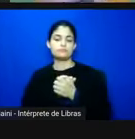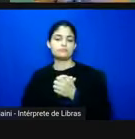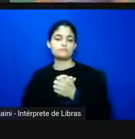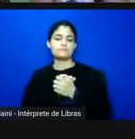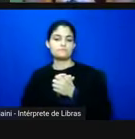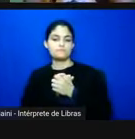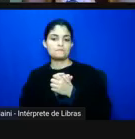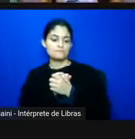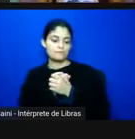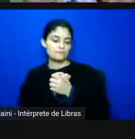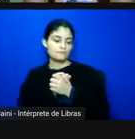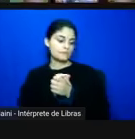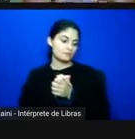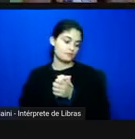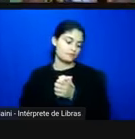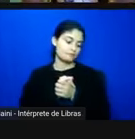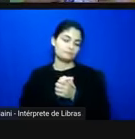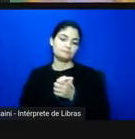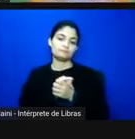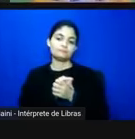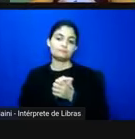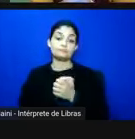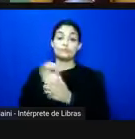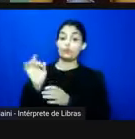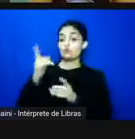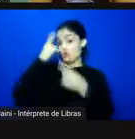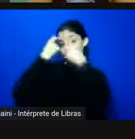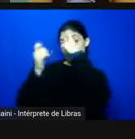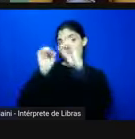só ideias de variações agora a gente já está no momento